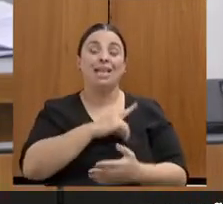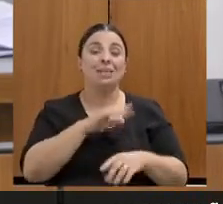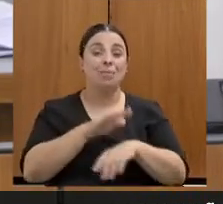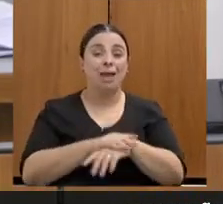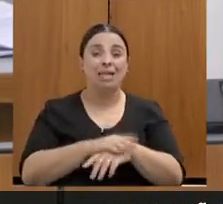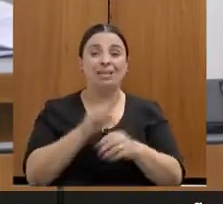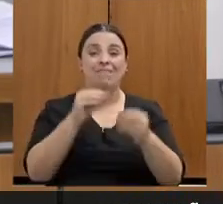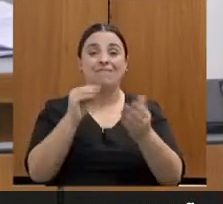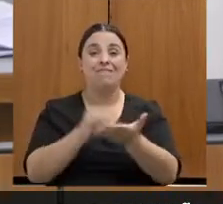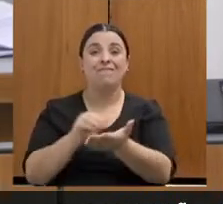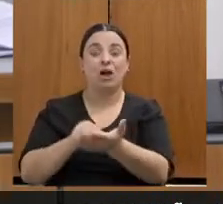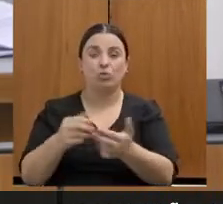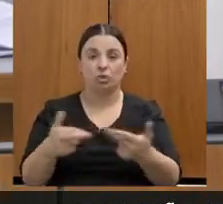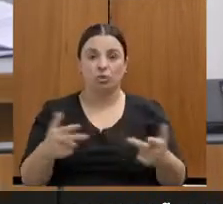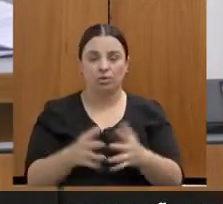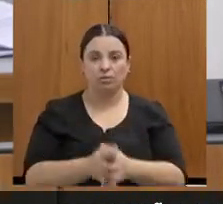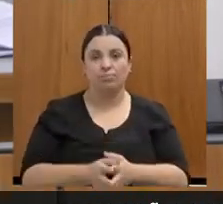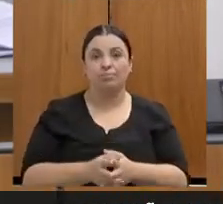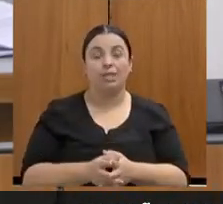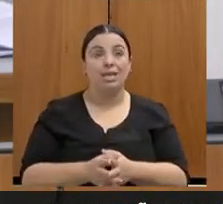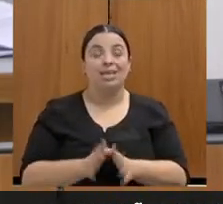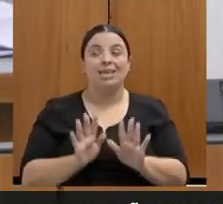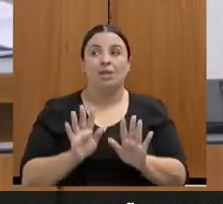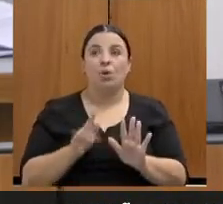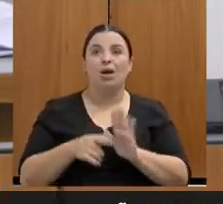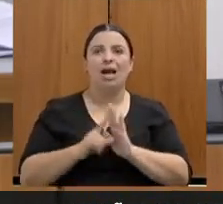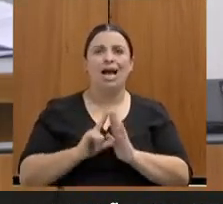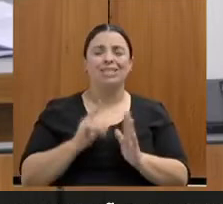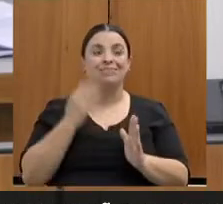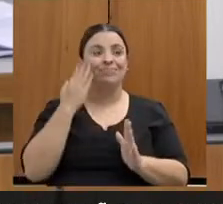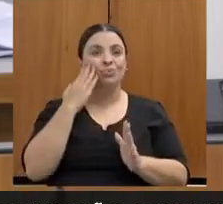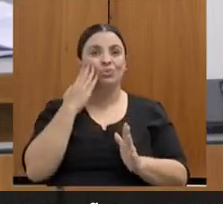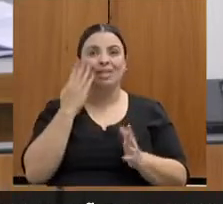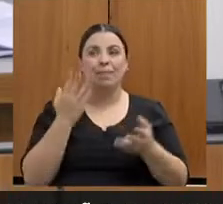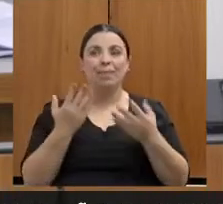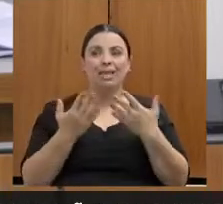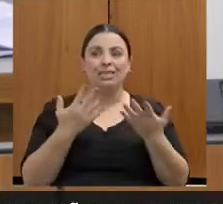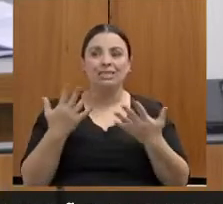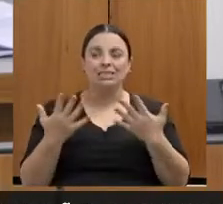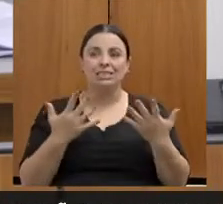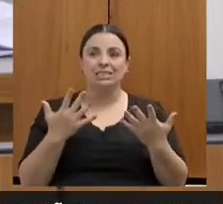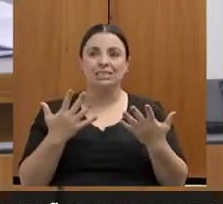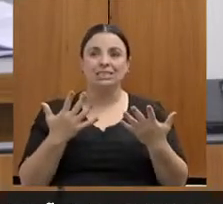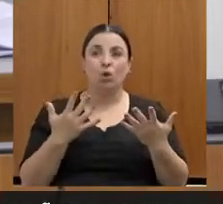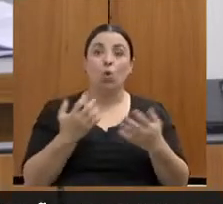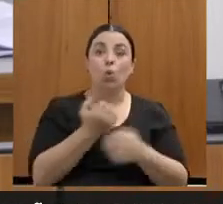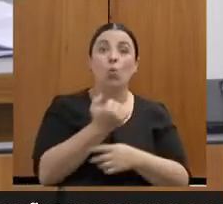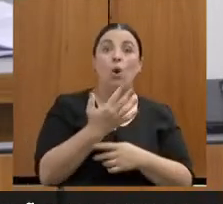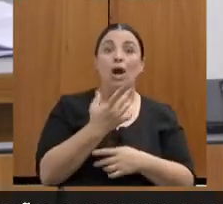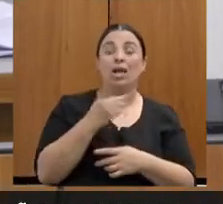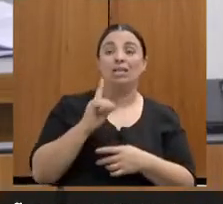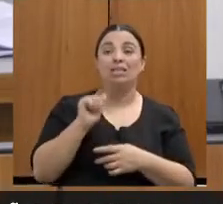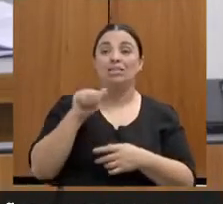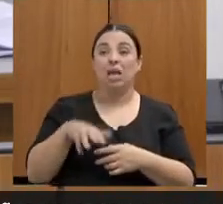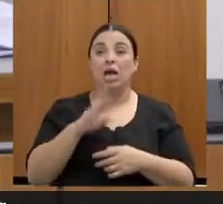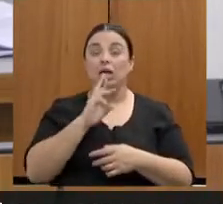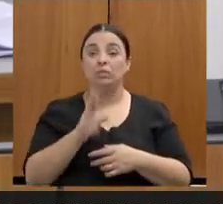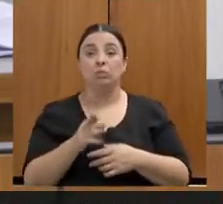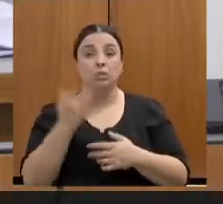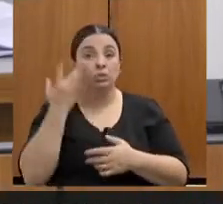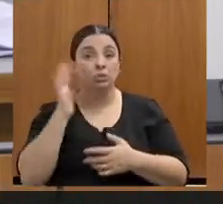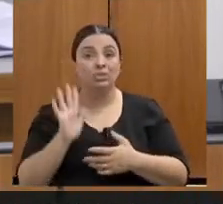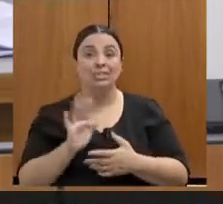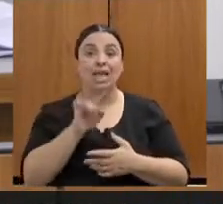nós não tínhamos sequer um diagnóstico, um diagnóstico, para dizer assim, são tantas, estão nessa condição, estão